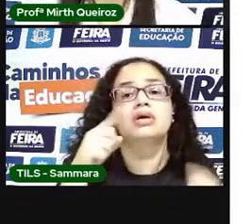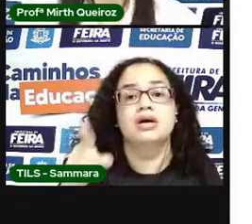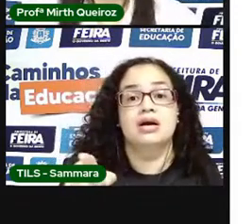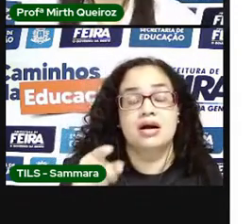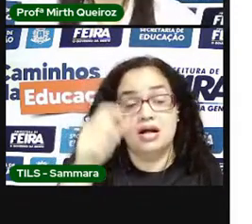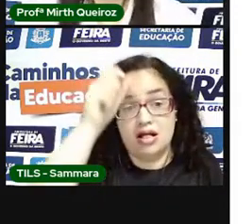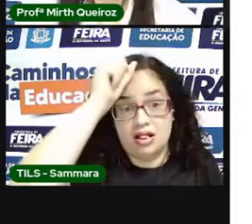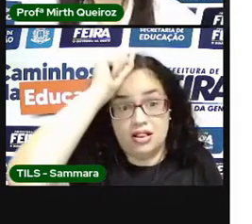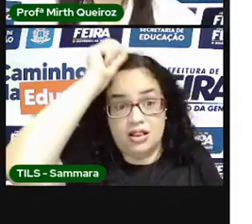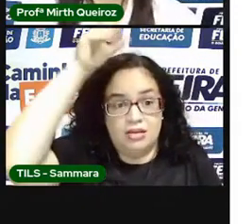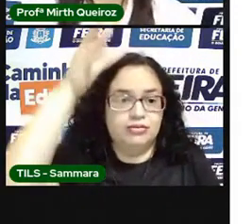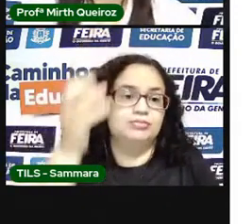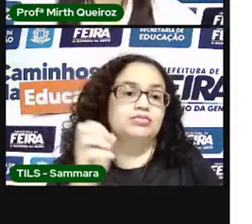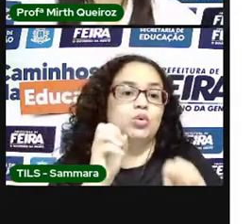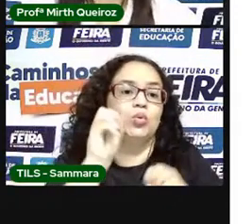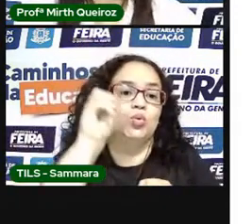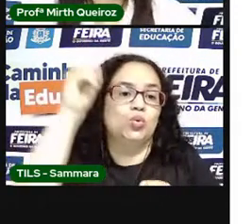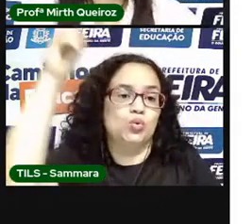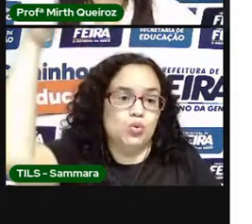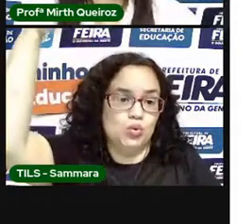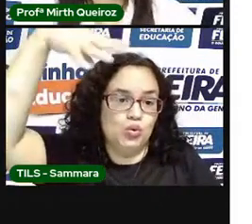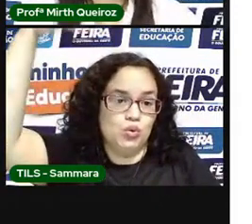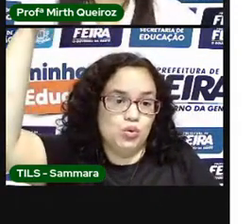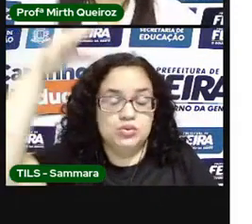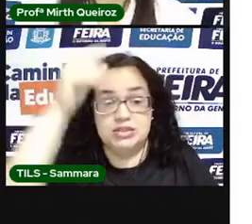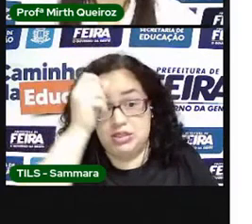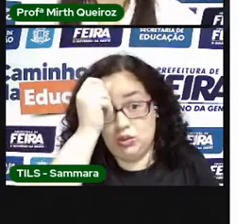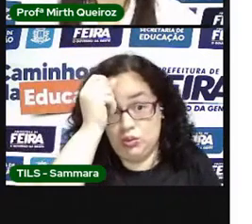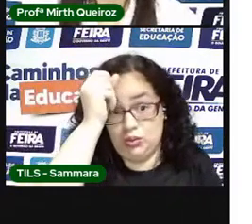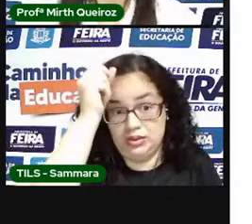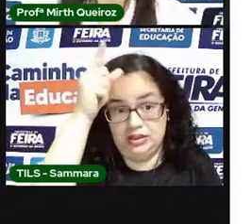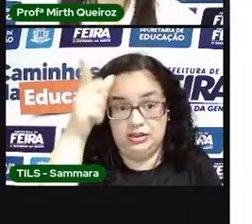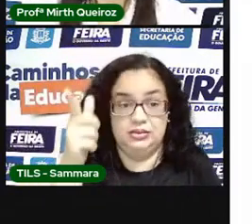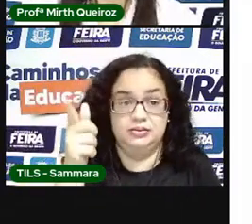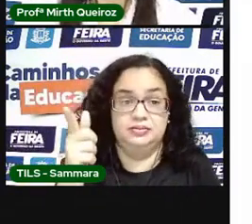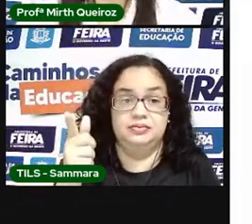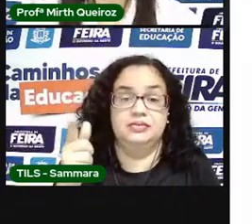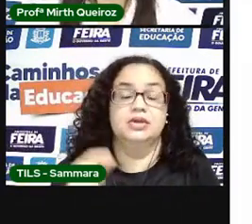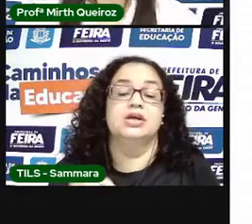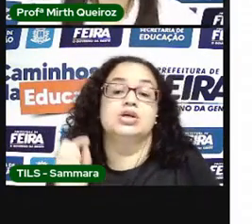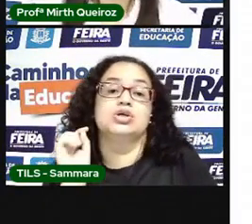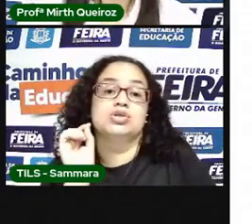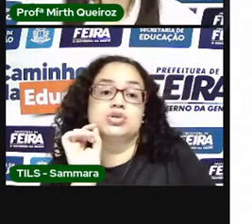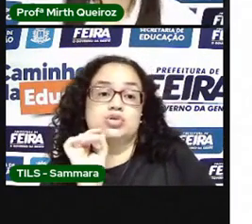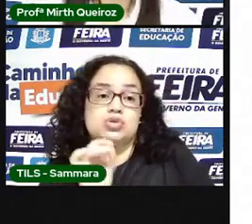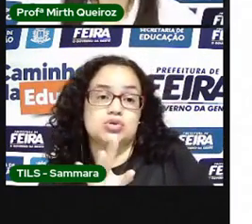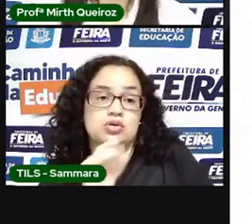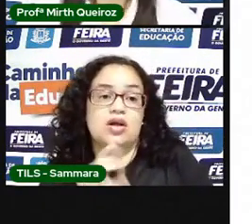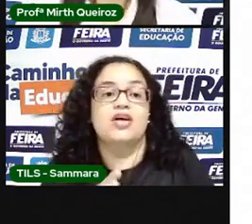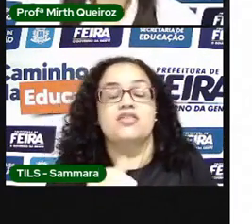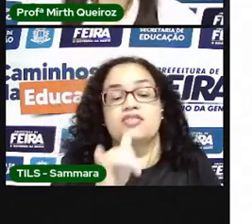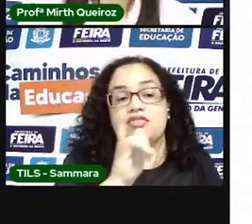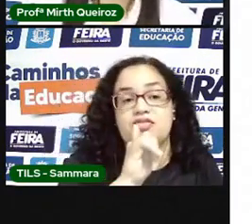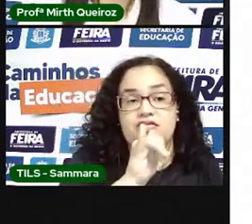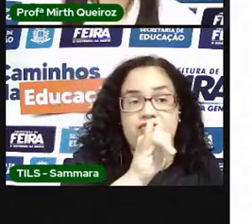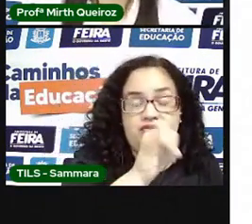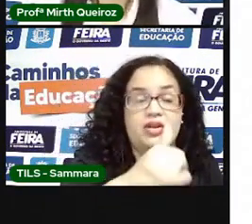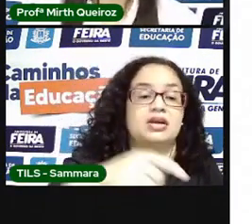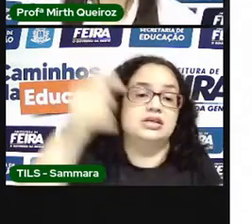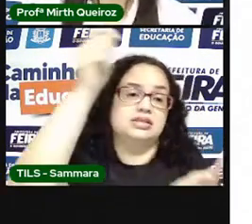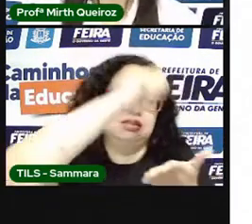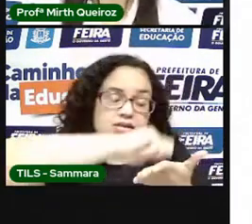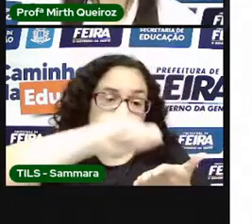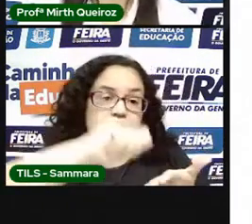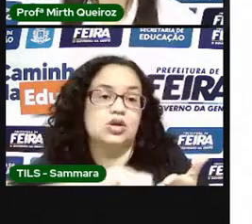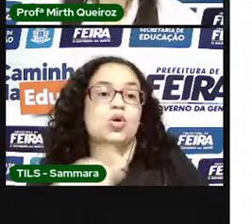lâmpada que indica uma ideia, né? Então, não só a partir do que a gente fala, do que a gente escreve, a gente